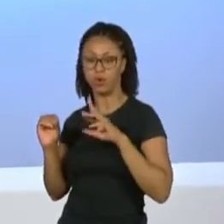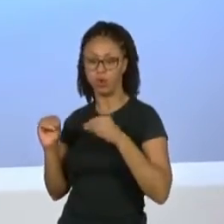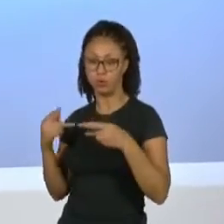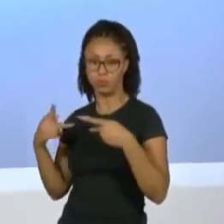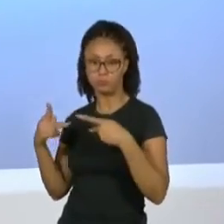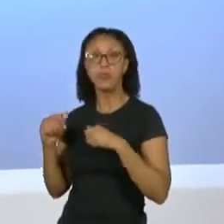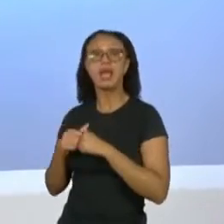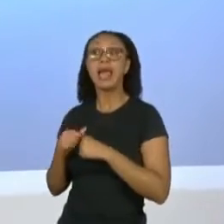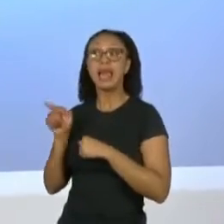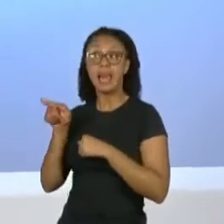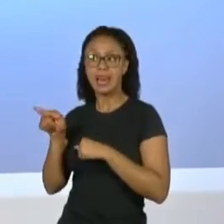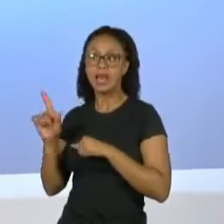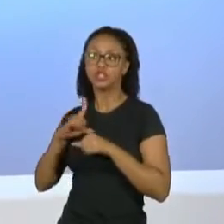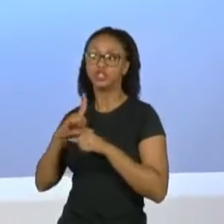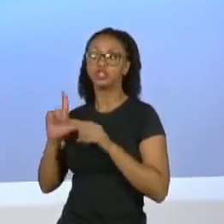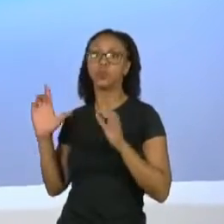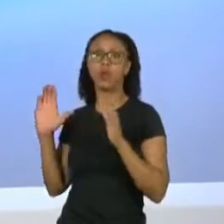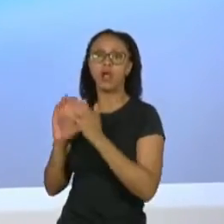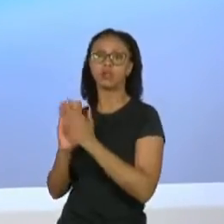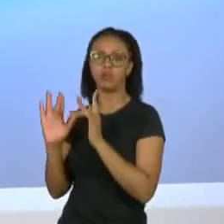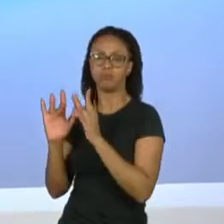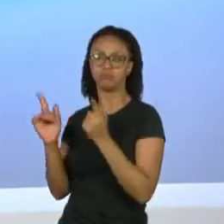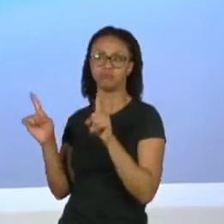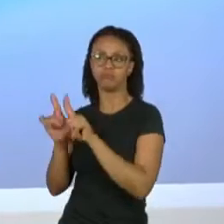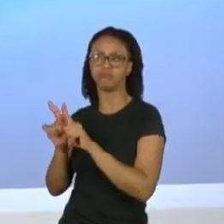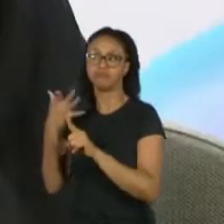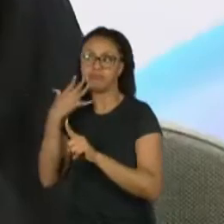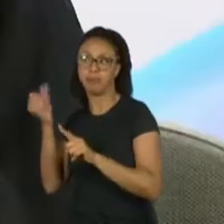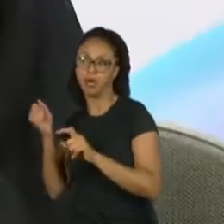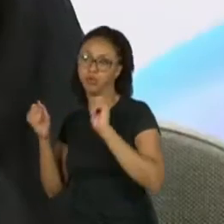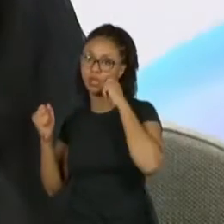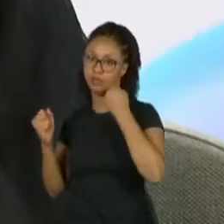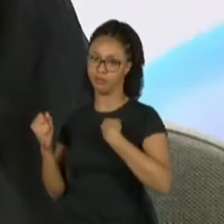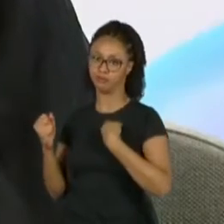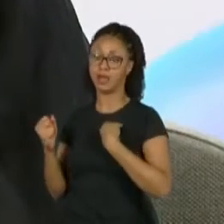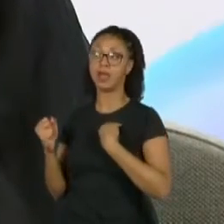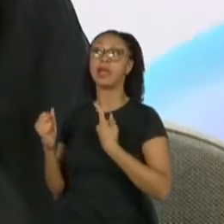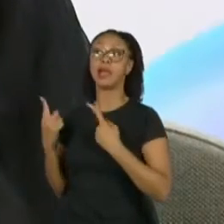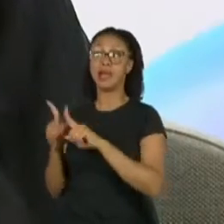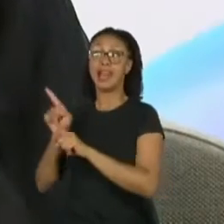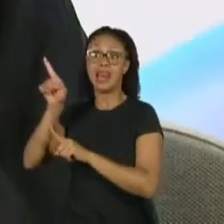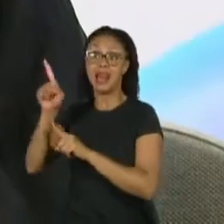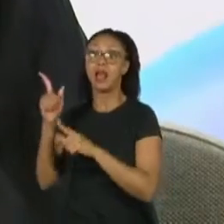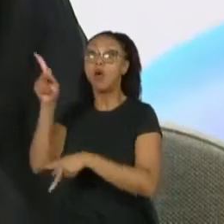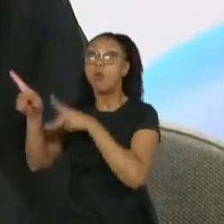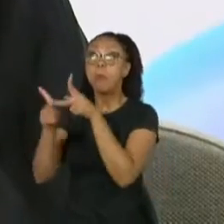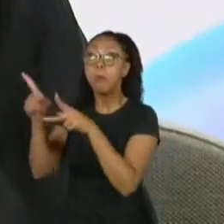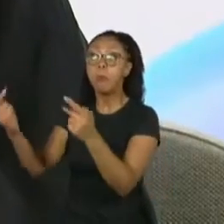casal interracial e a gente passou por situações horrorosas. Então, fica ligada.